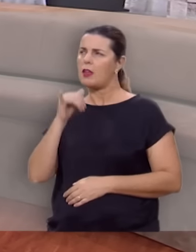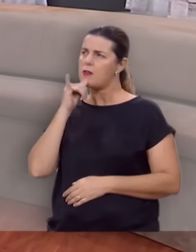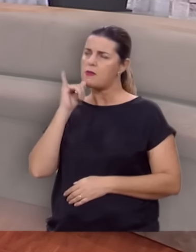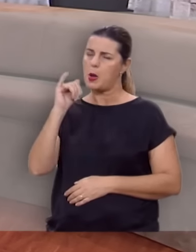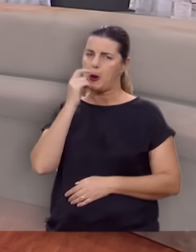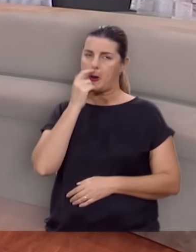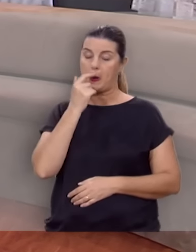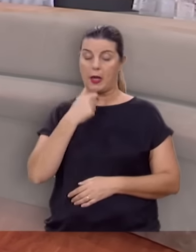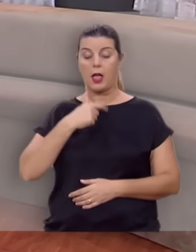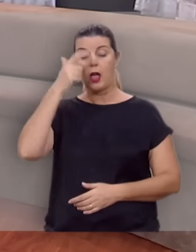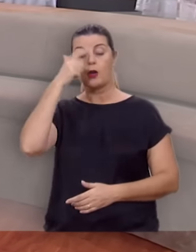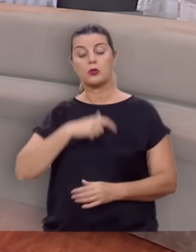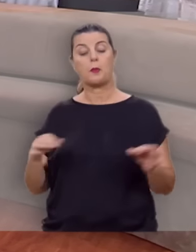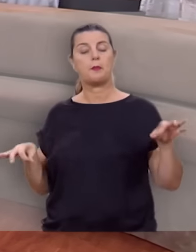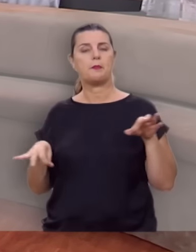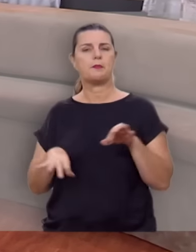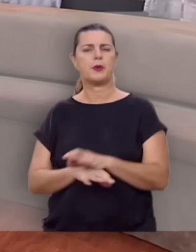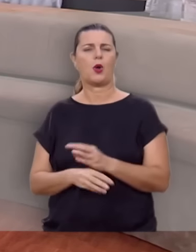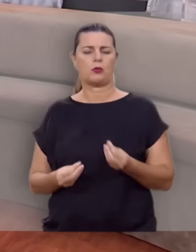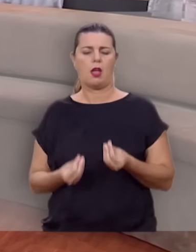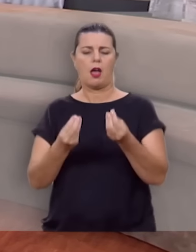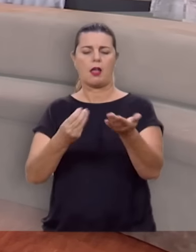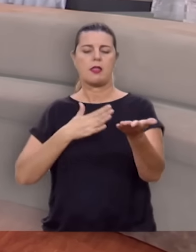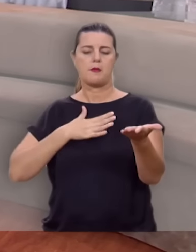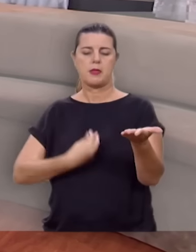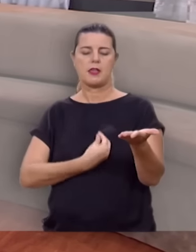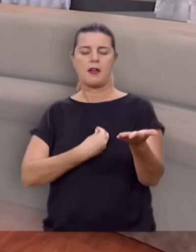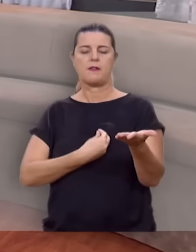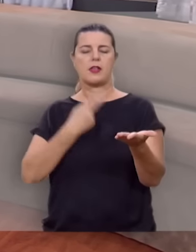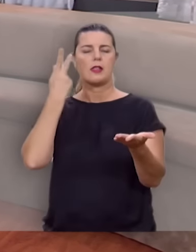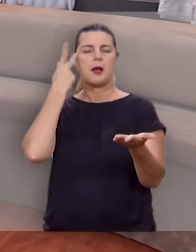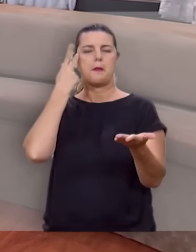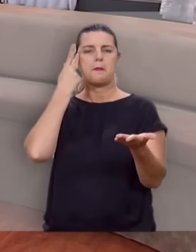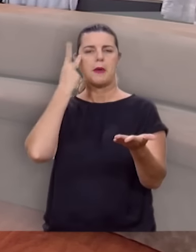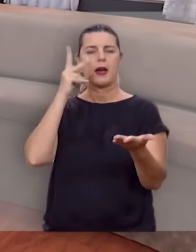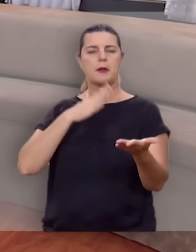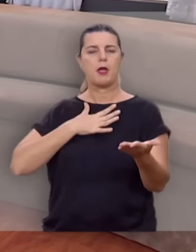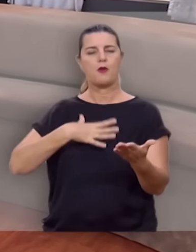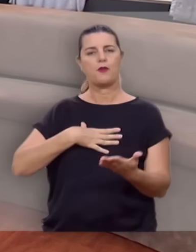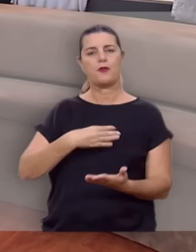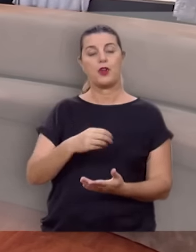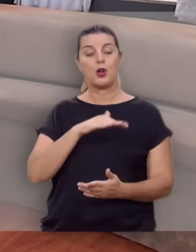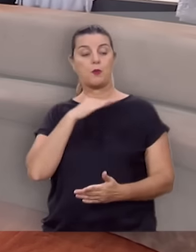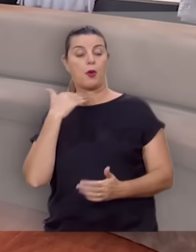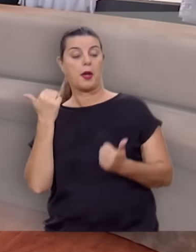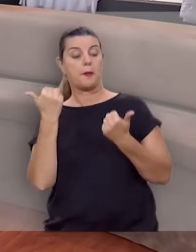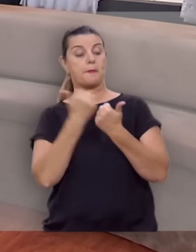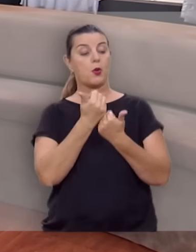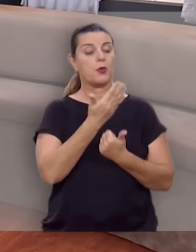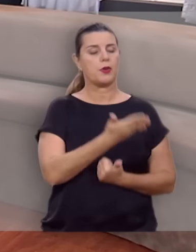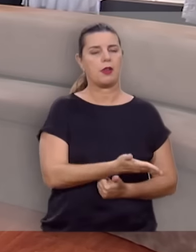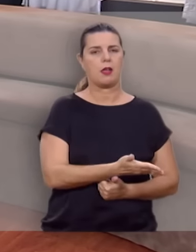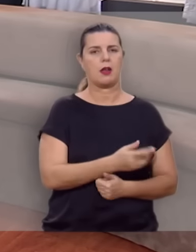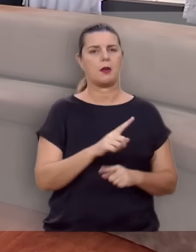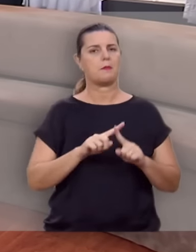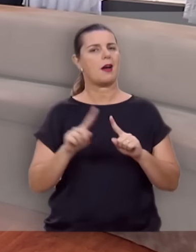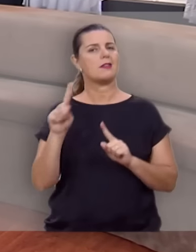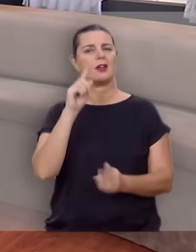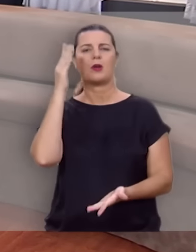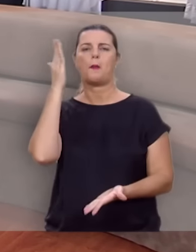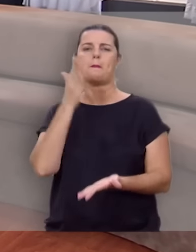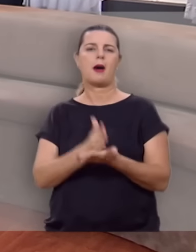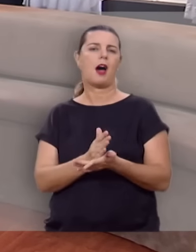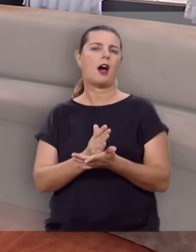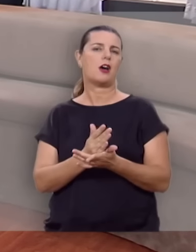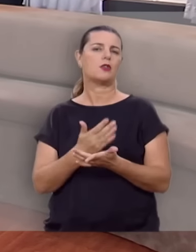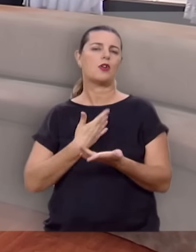e disse, eu estou pronta a dar a minha vida pelo meu filho, a morrer com ele, a morrer por ele, mas eu